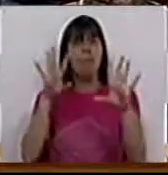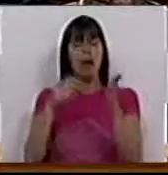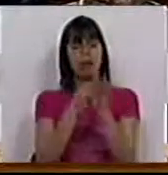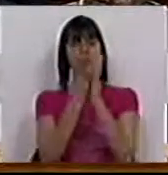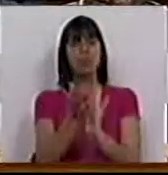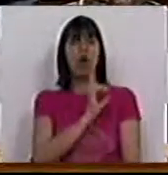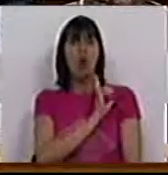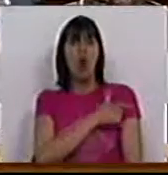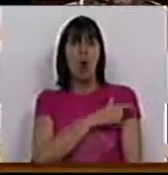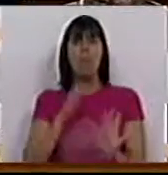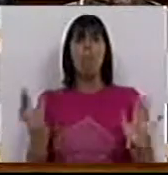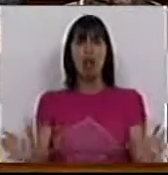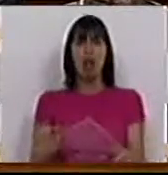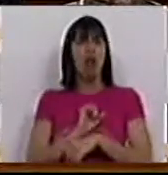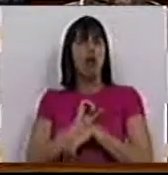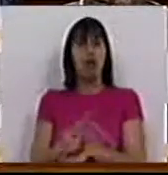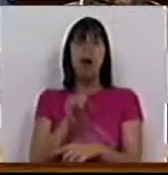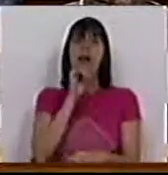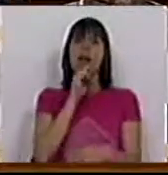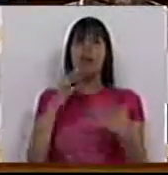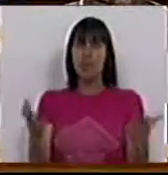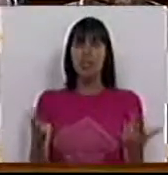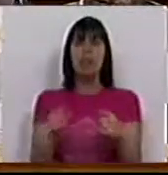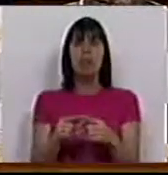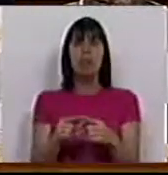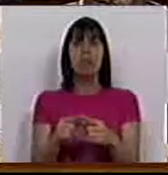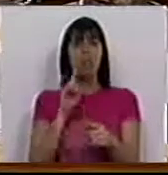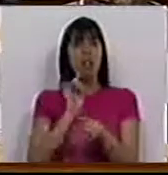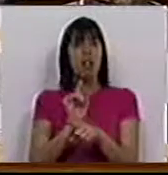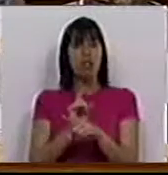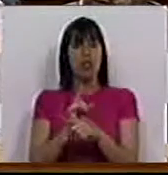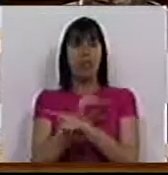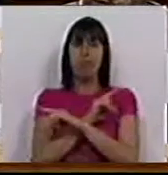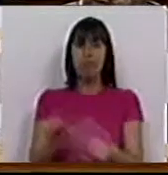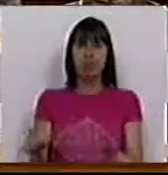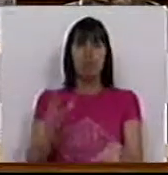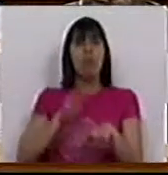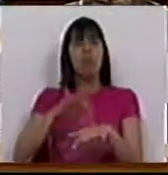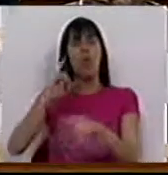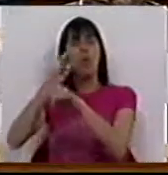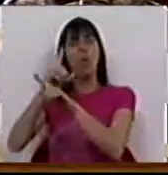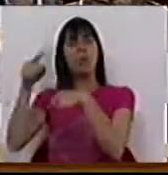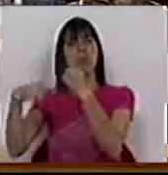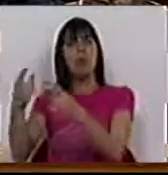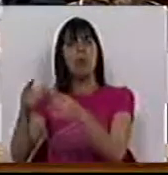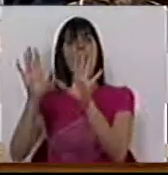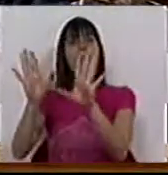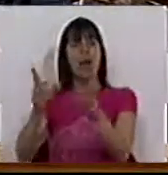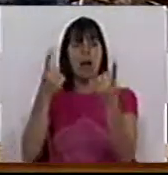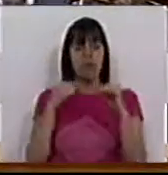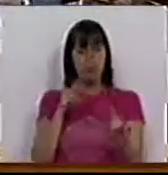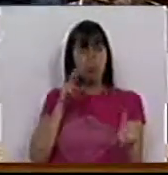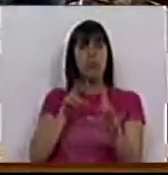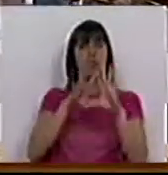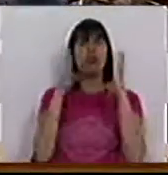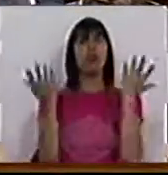conjunto de competências. Desde logo a capacidade, que estava realmente inibida devido a outros fatores, mas que tinha, do ponto